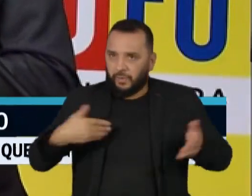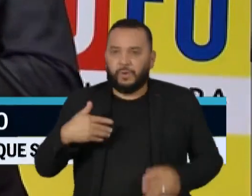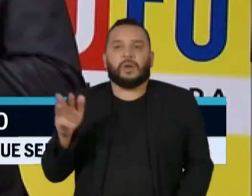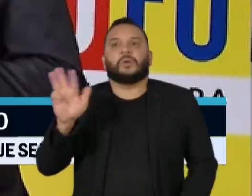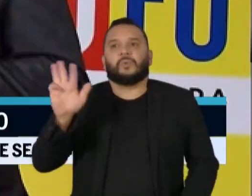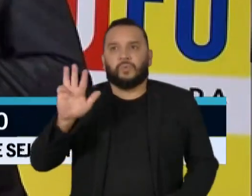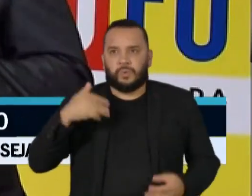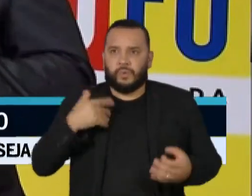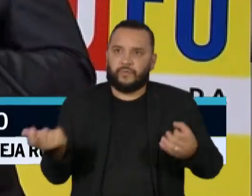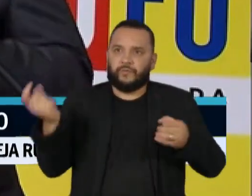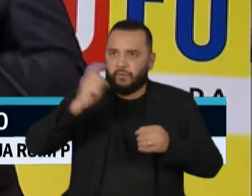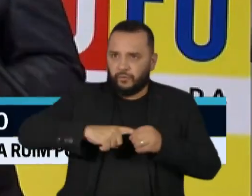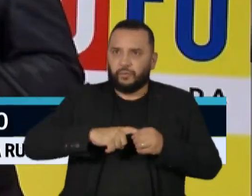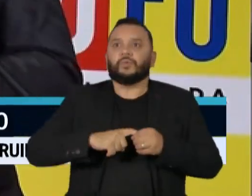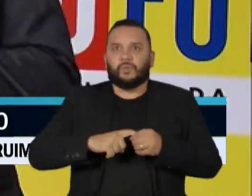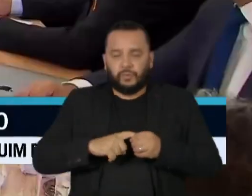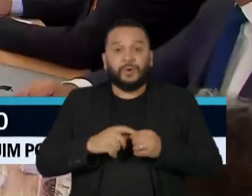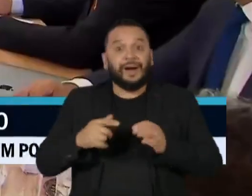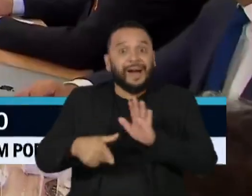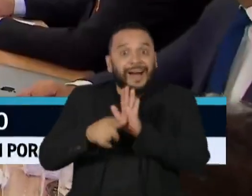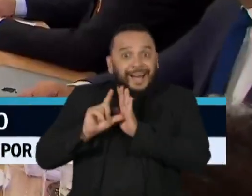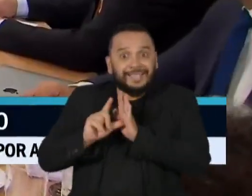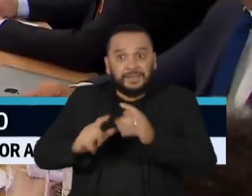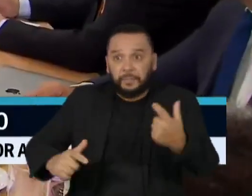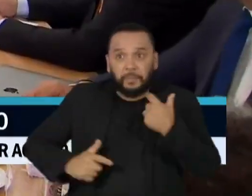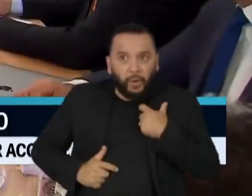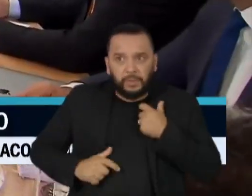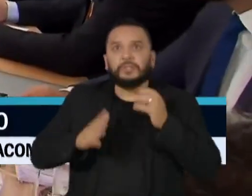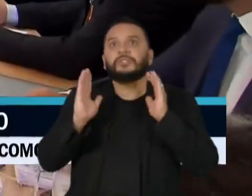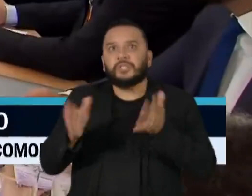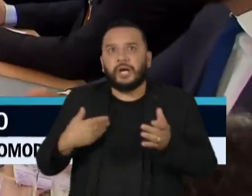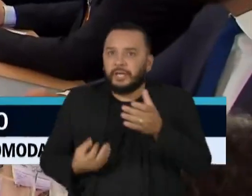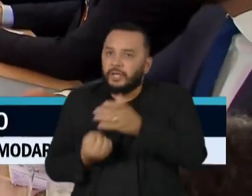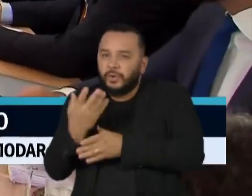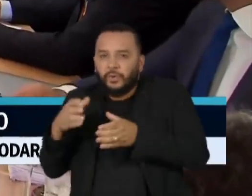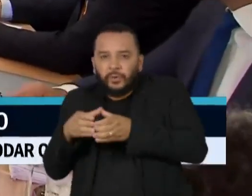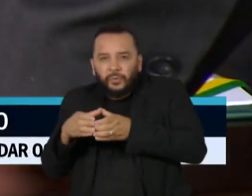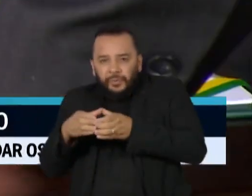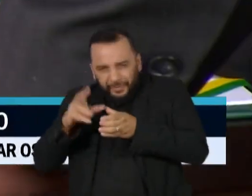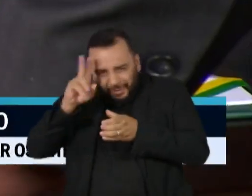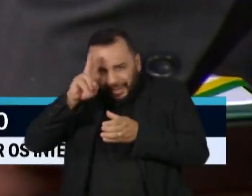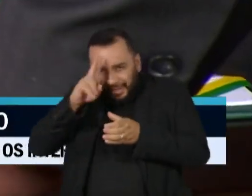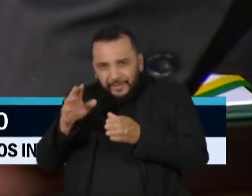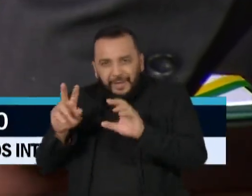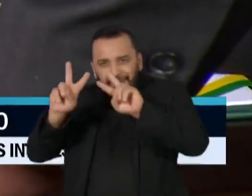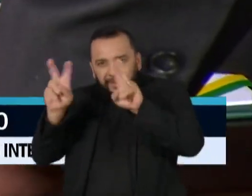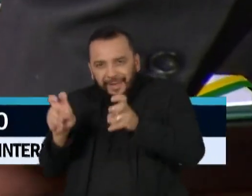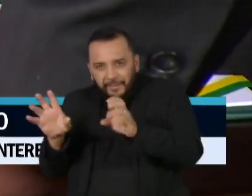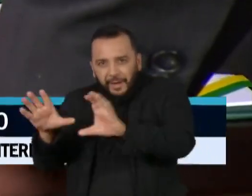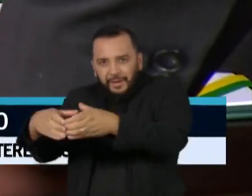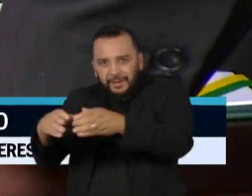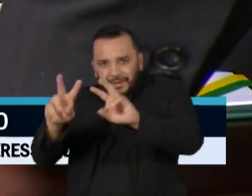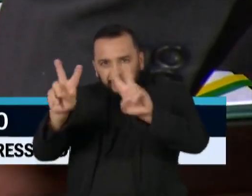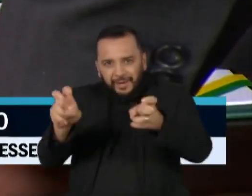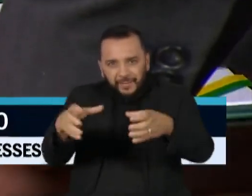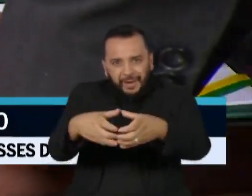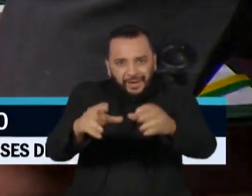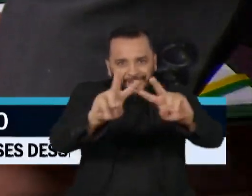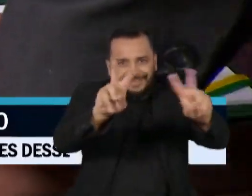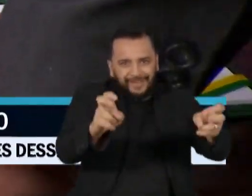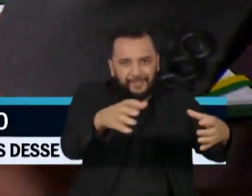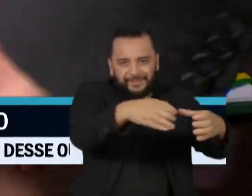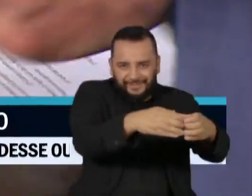antes mesmo de Lula tomar posse, ao criar grupos temáticos na transição. Já no primeiro dia, como presidente,